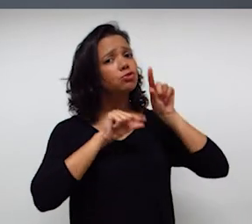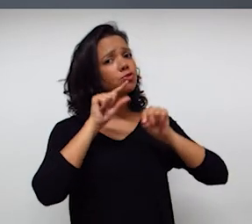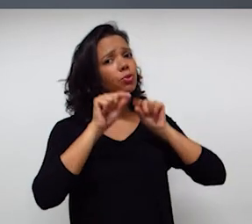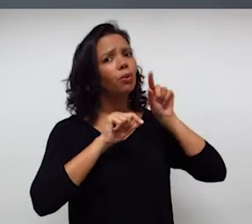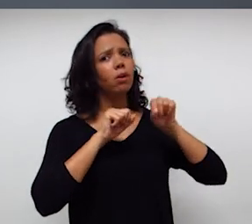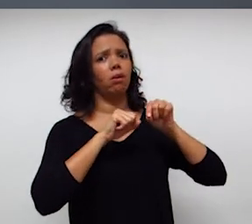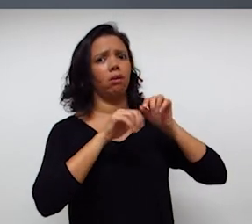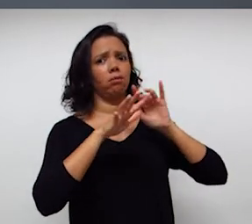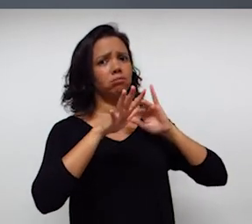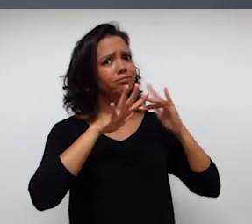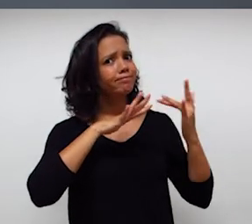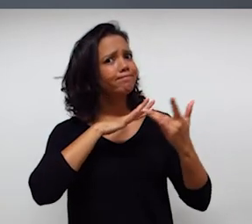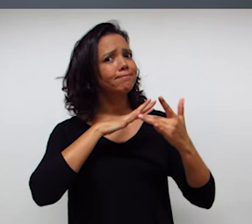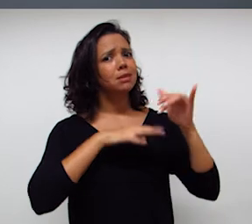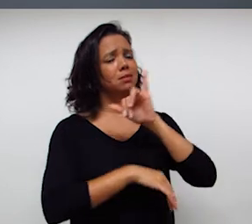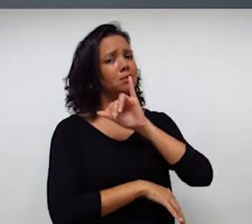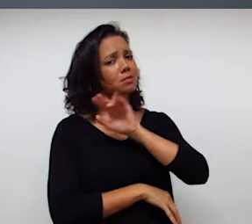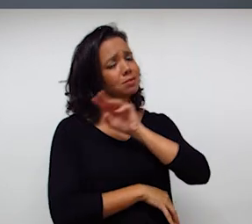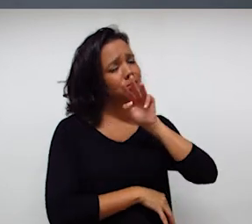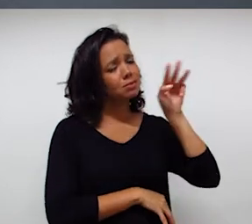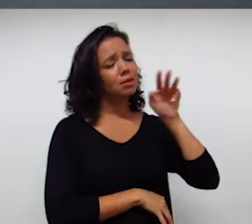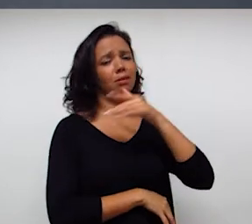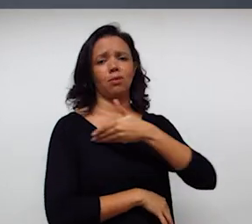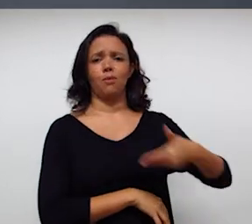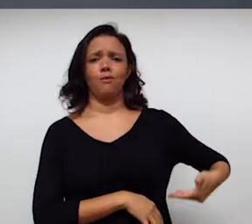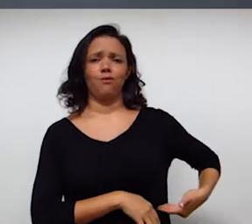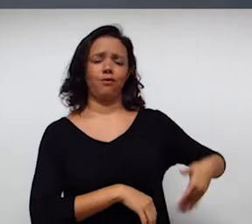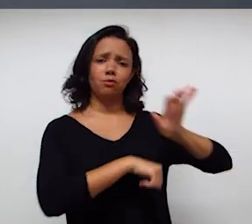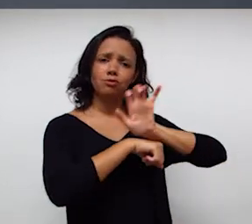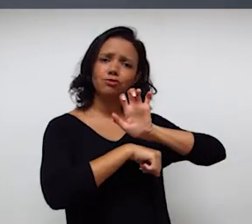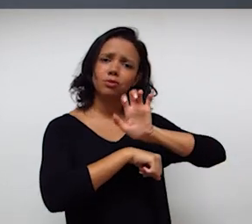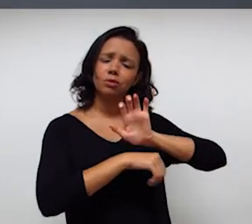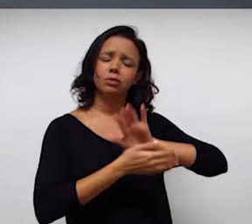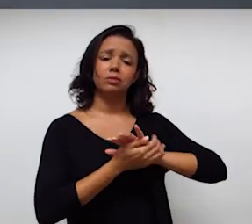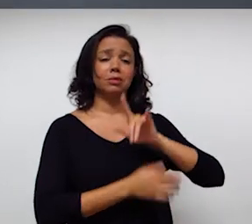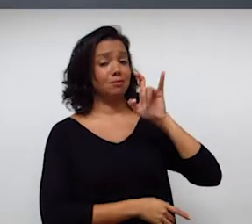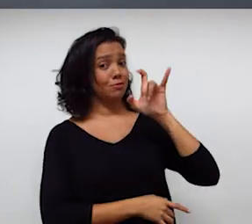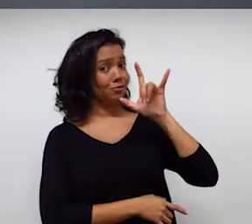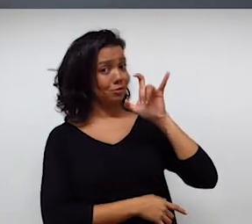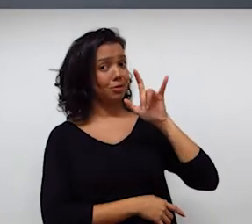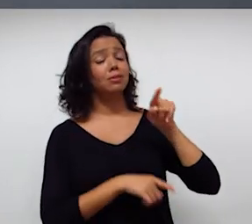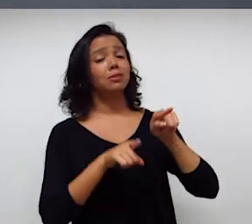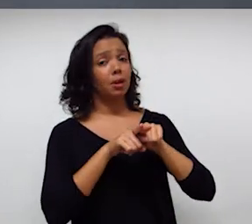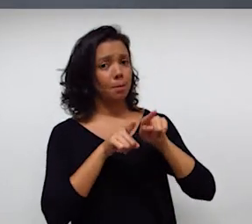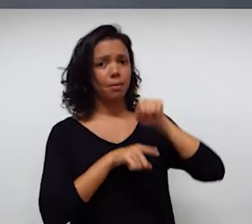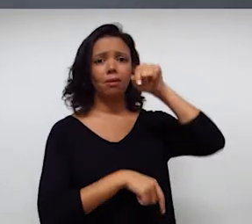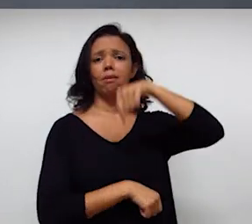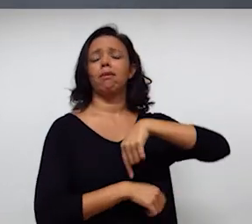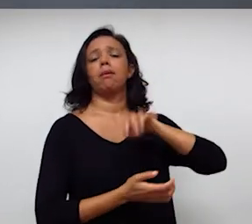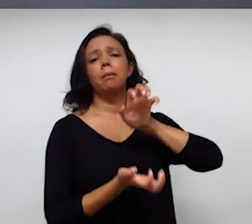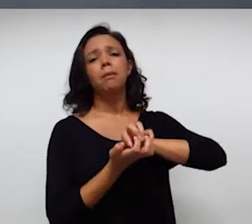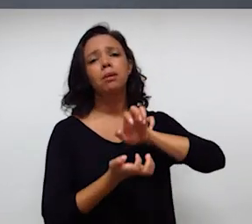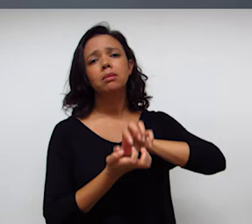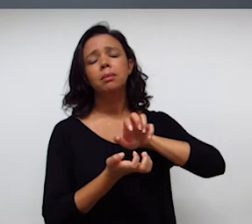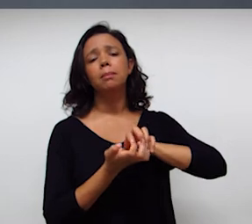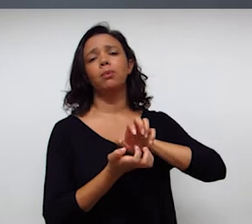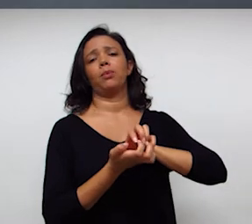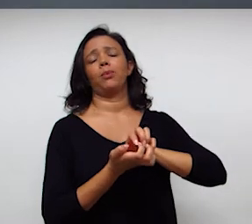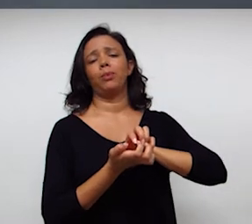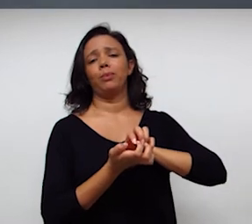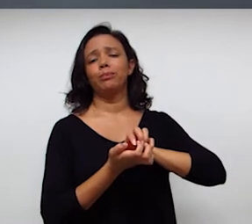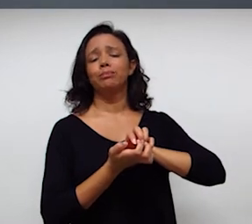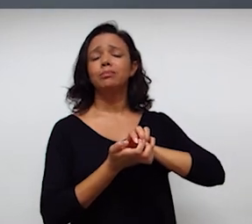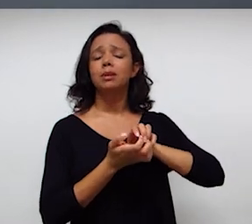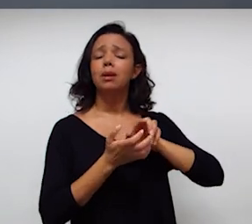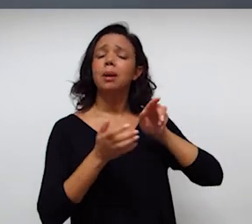escolher os canais como o site do Governo do Estado, o Instagram do Governo do Estado de Pernambuco para